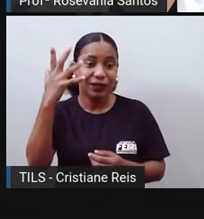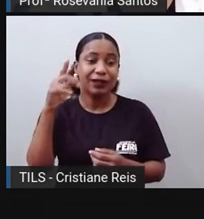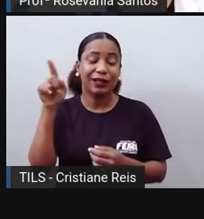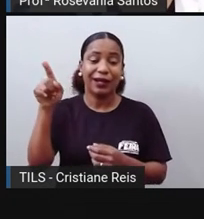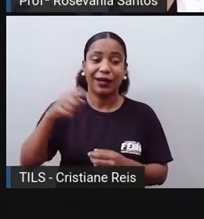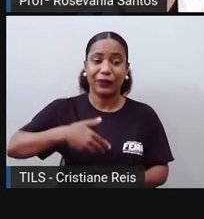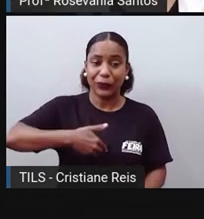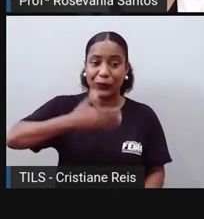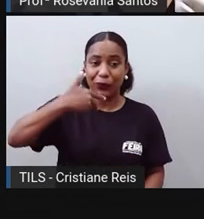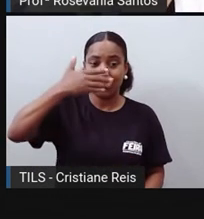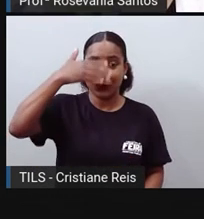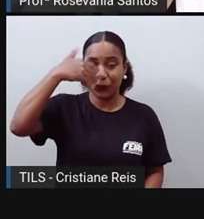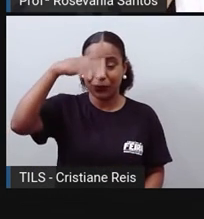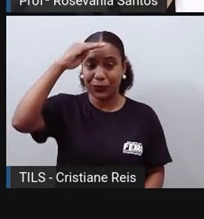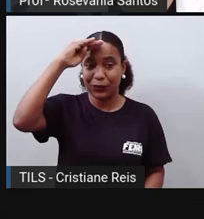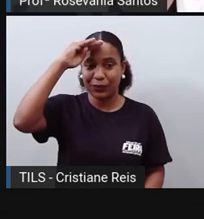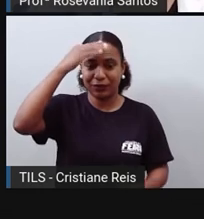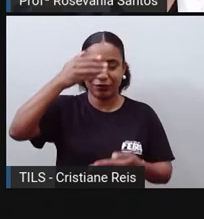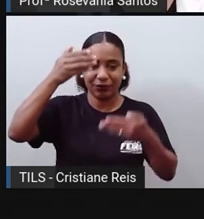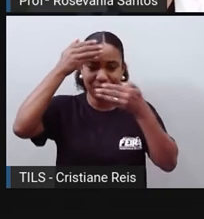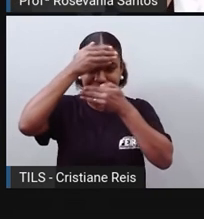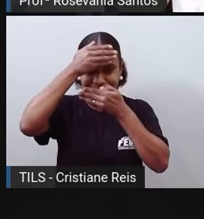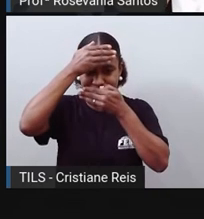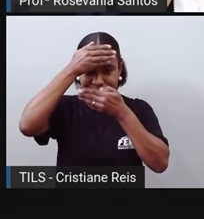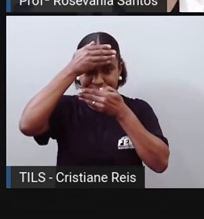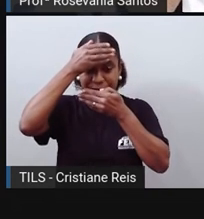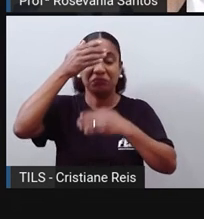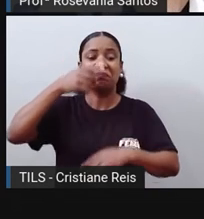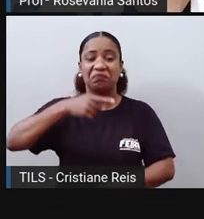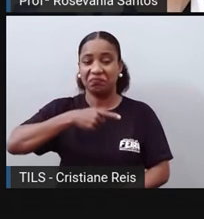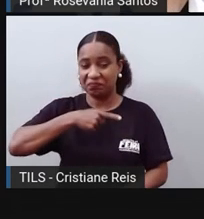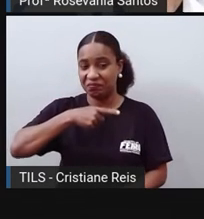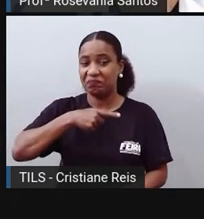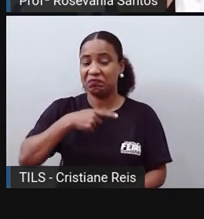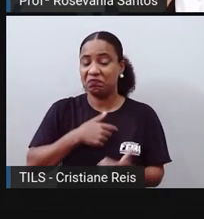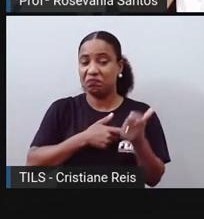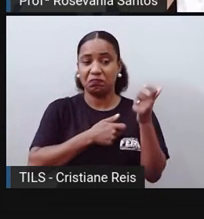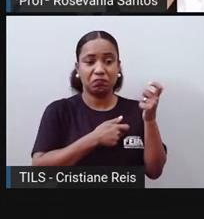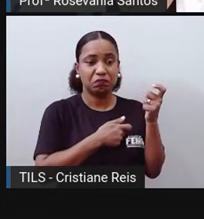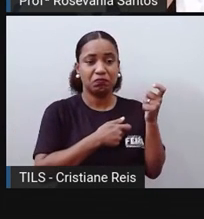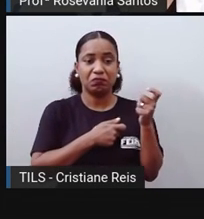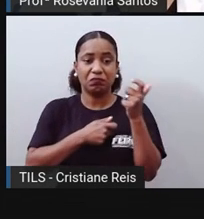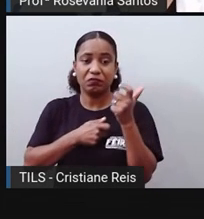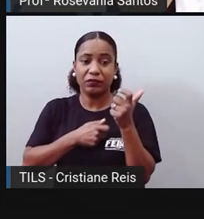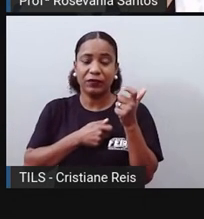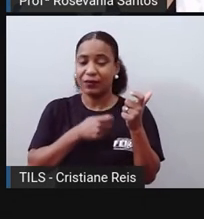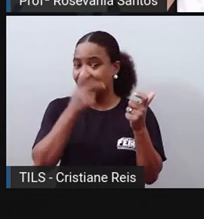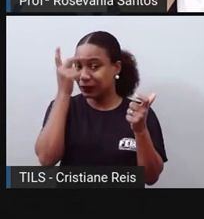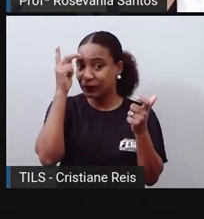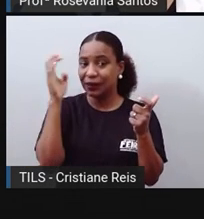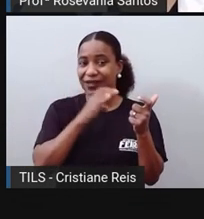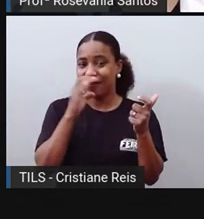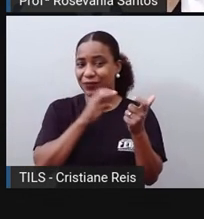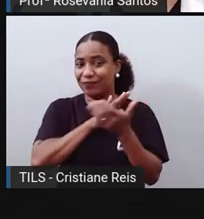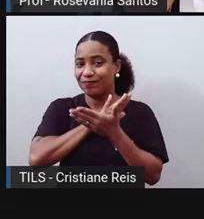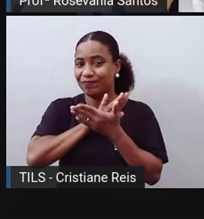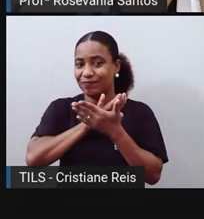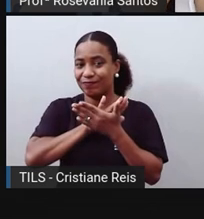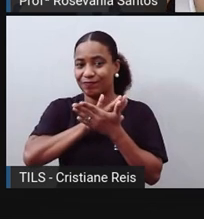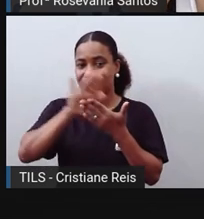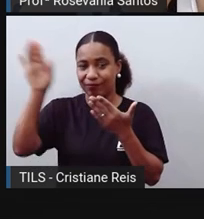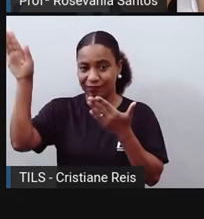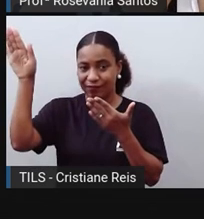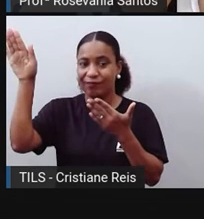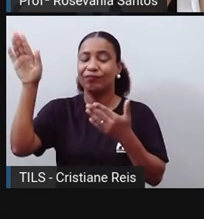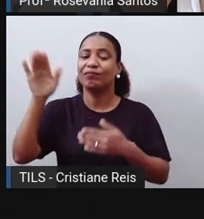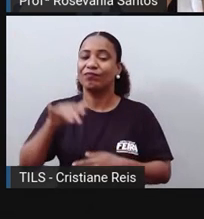Apeganistão, quando, né, os talibãs assumiram de novo, né, o controle lá. E aí, muita gente tentou fugir, né, por conta dessas,